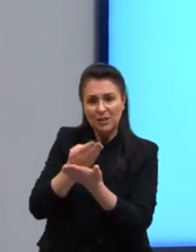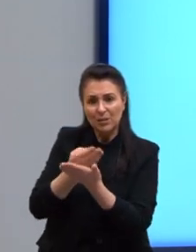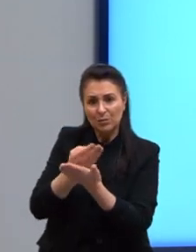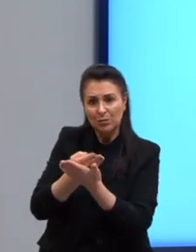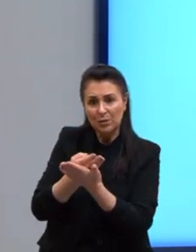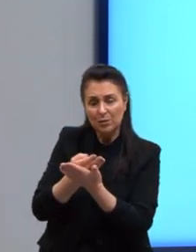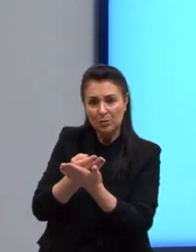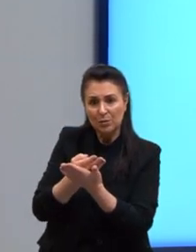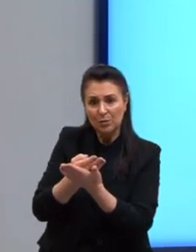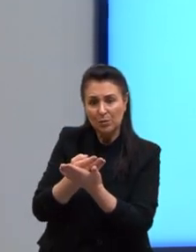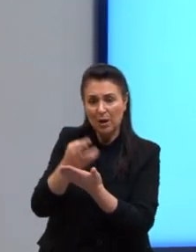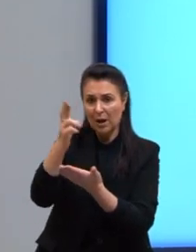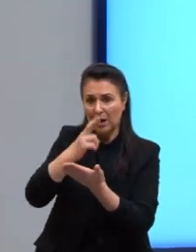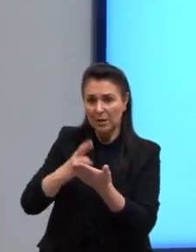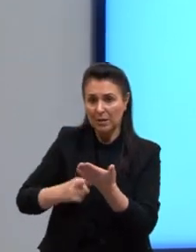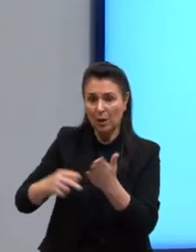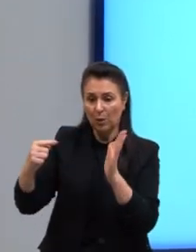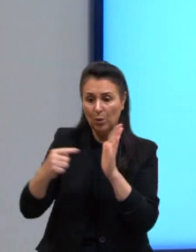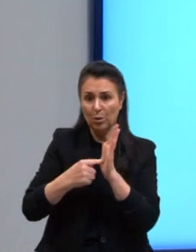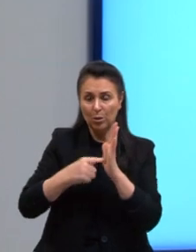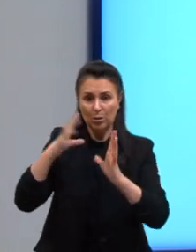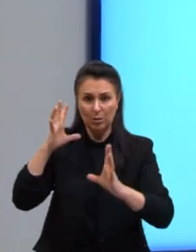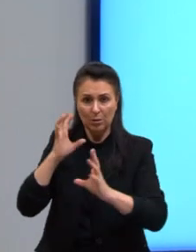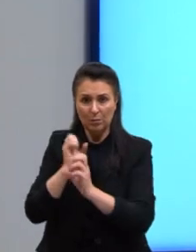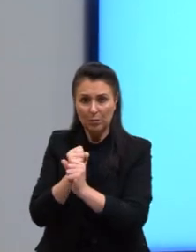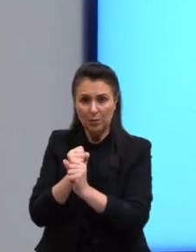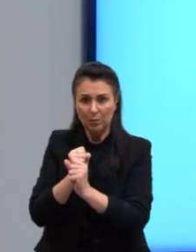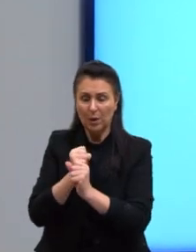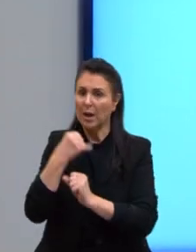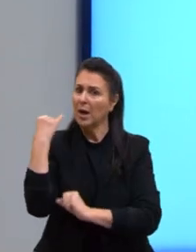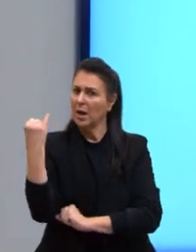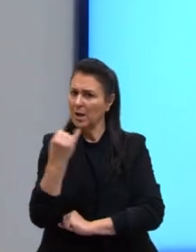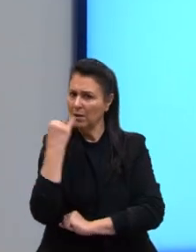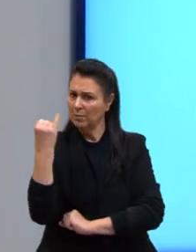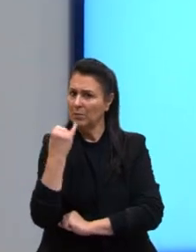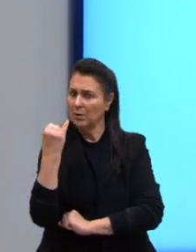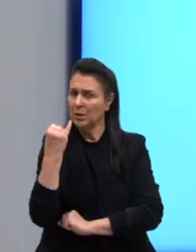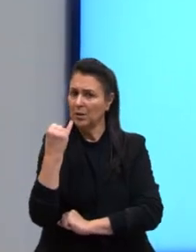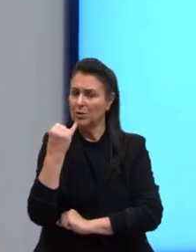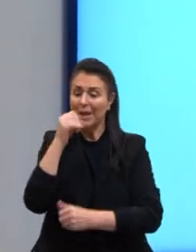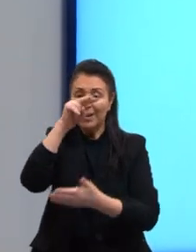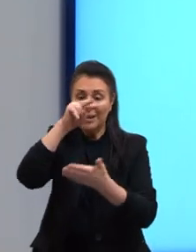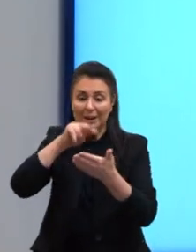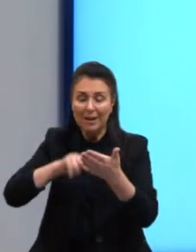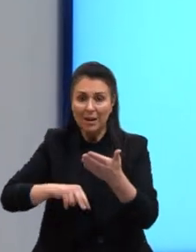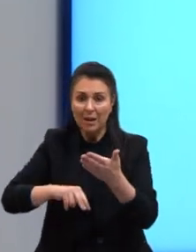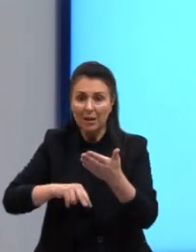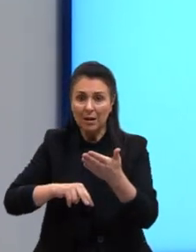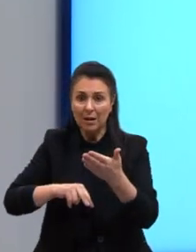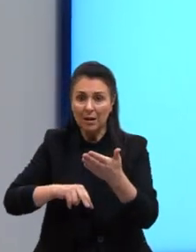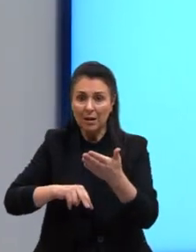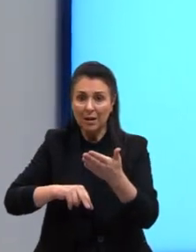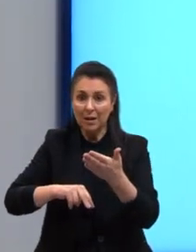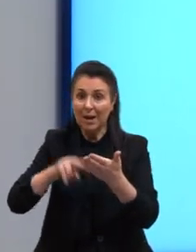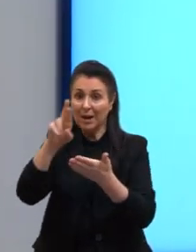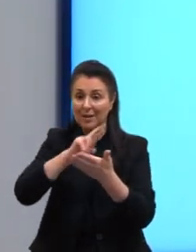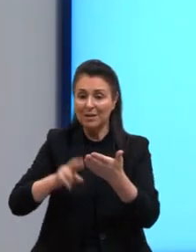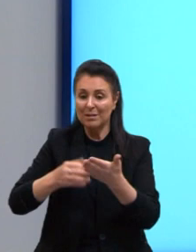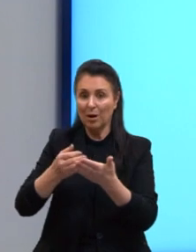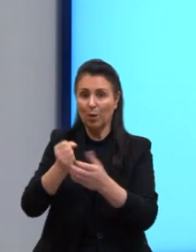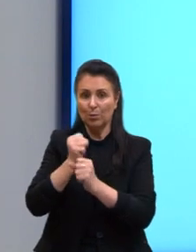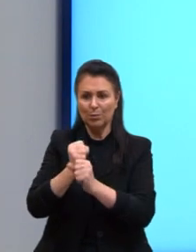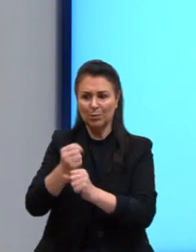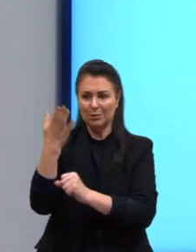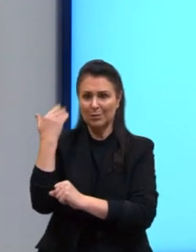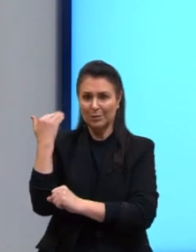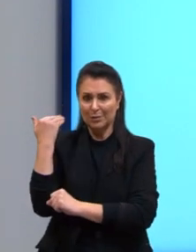essas redações nota mil, porque é evidente, é importante a gente pegar para ler as redações nota mil de anos anteriores. É um